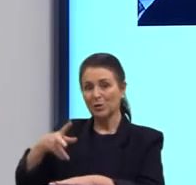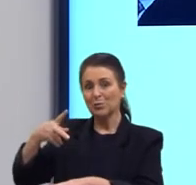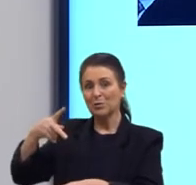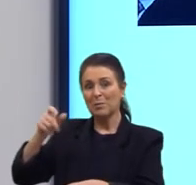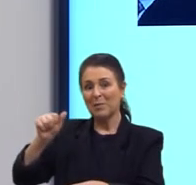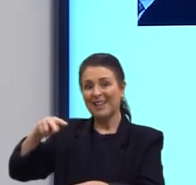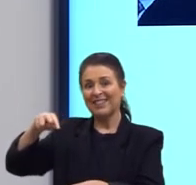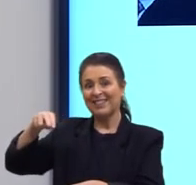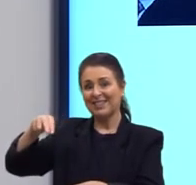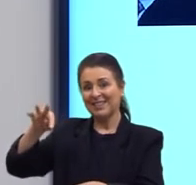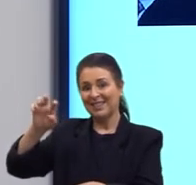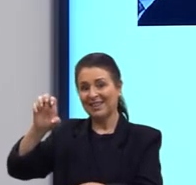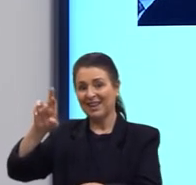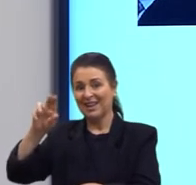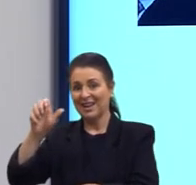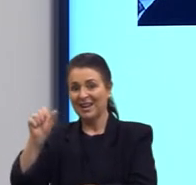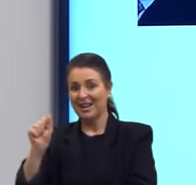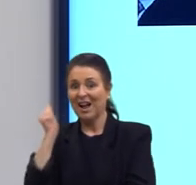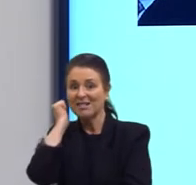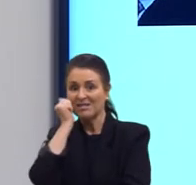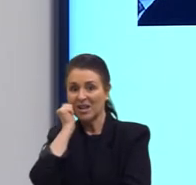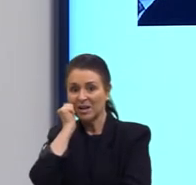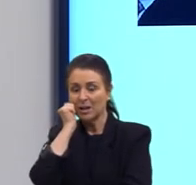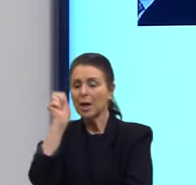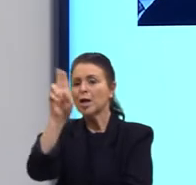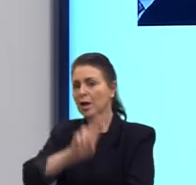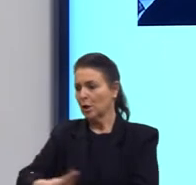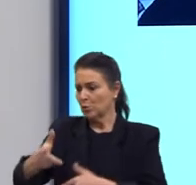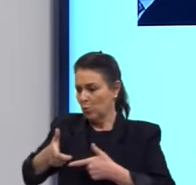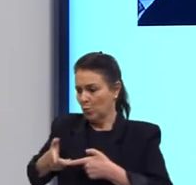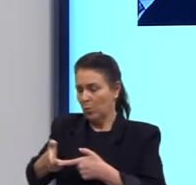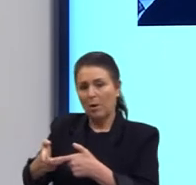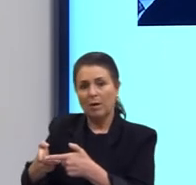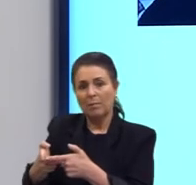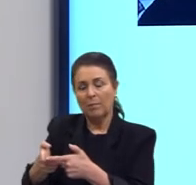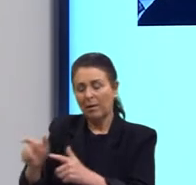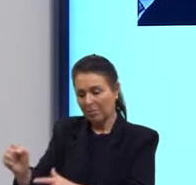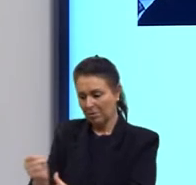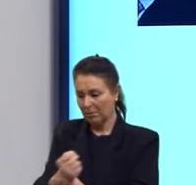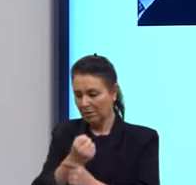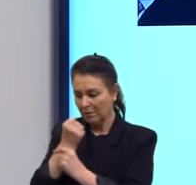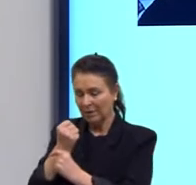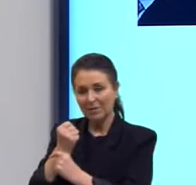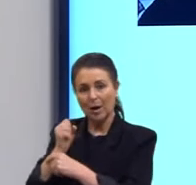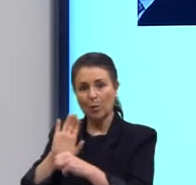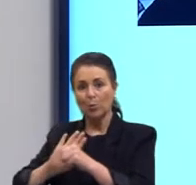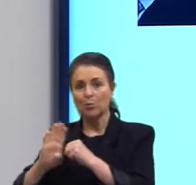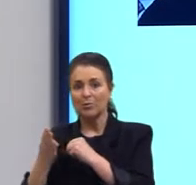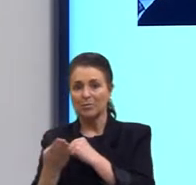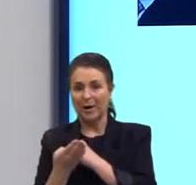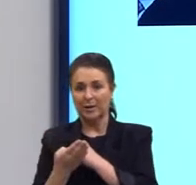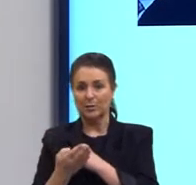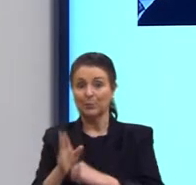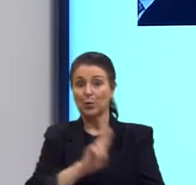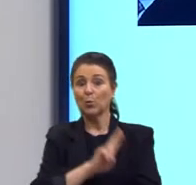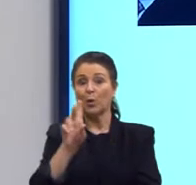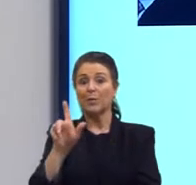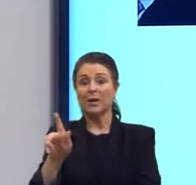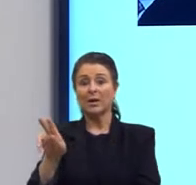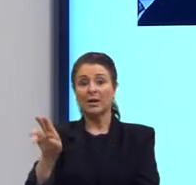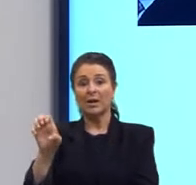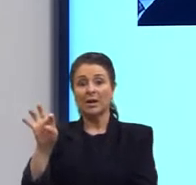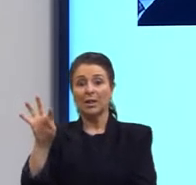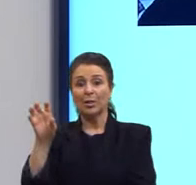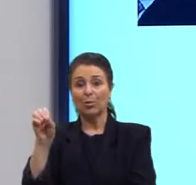que vão então pegar em armas para defender esses bairros, negros, defender esses bairros que a gente até pode chamar de guetos porque eles eram o quê?